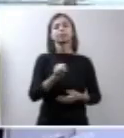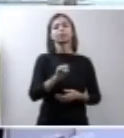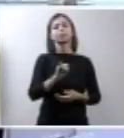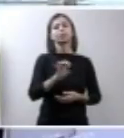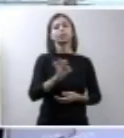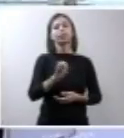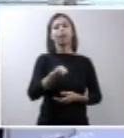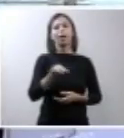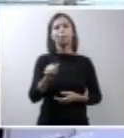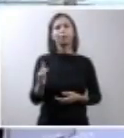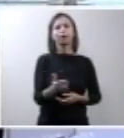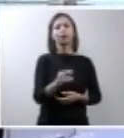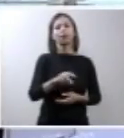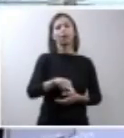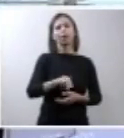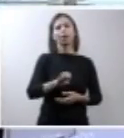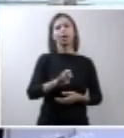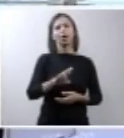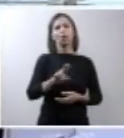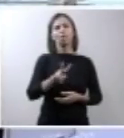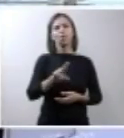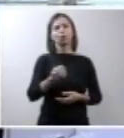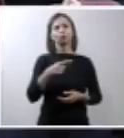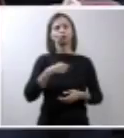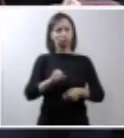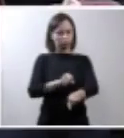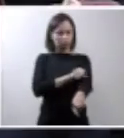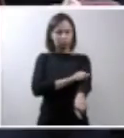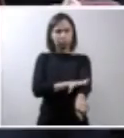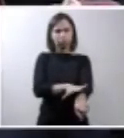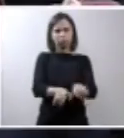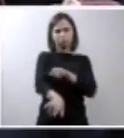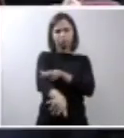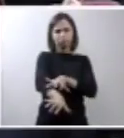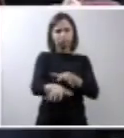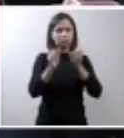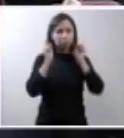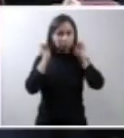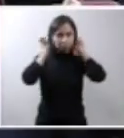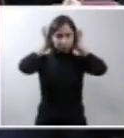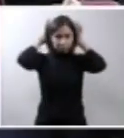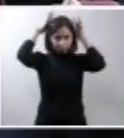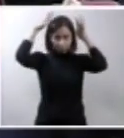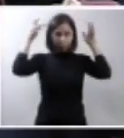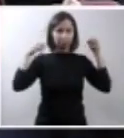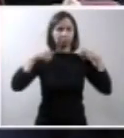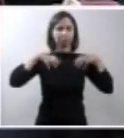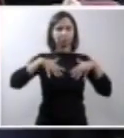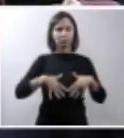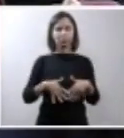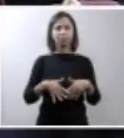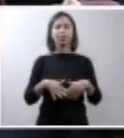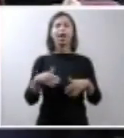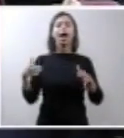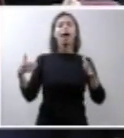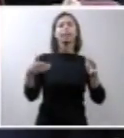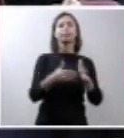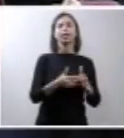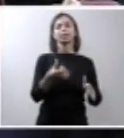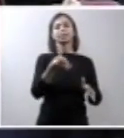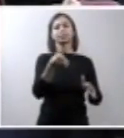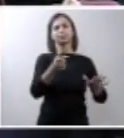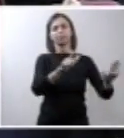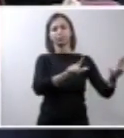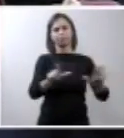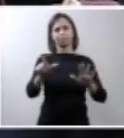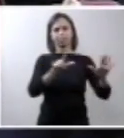isso vai acontecer até o início da sexta semana certo esse período é